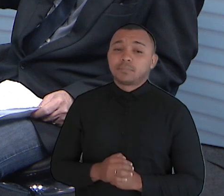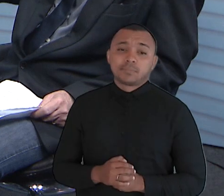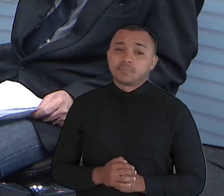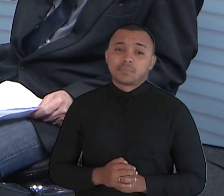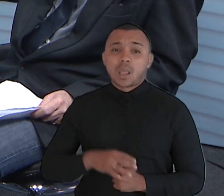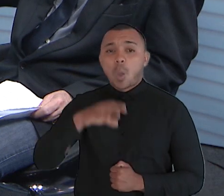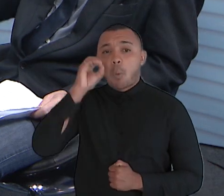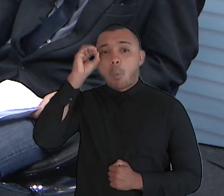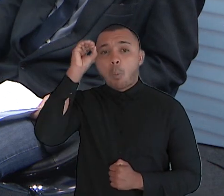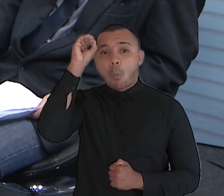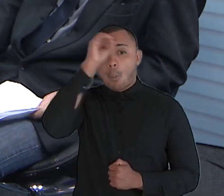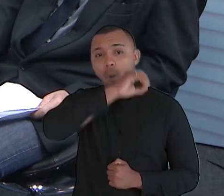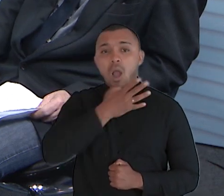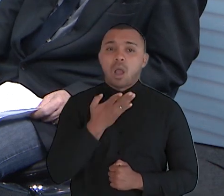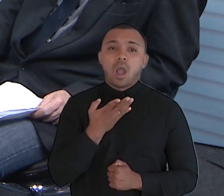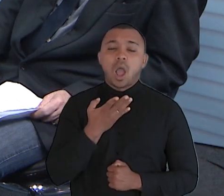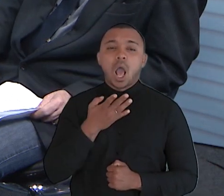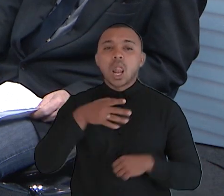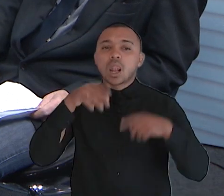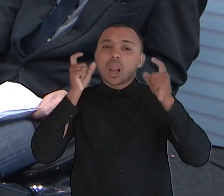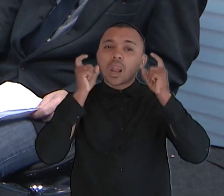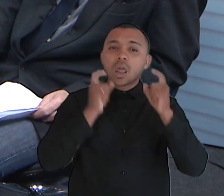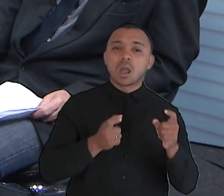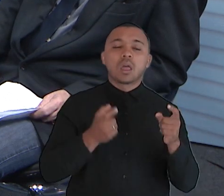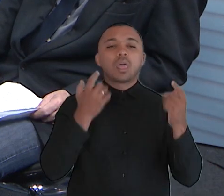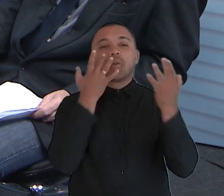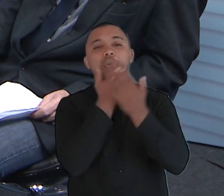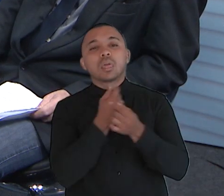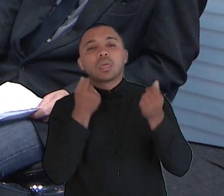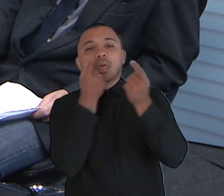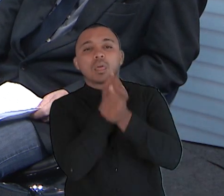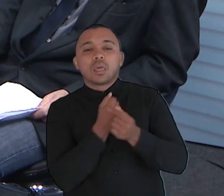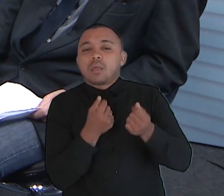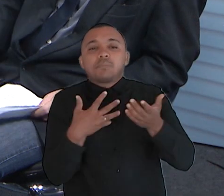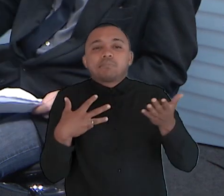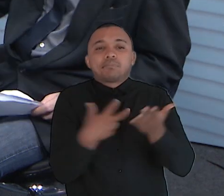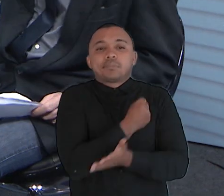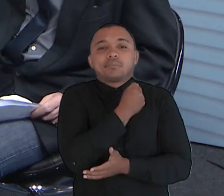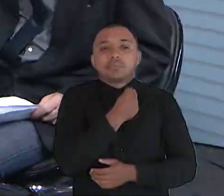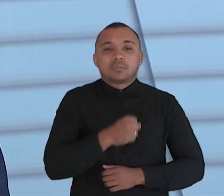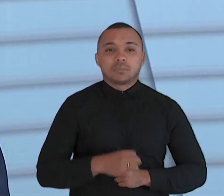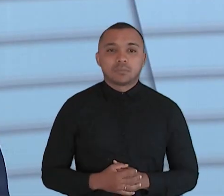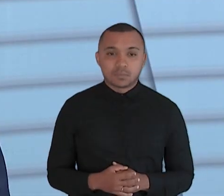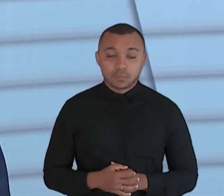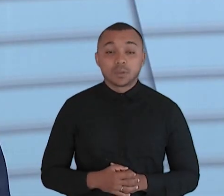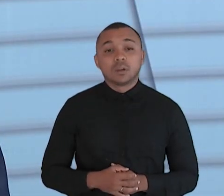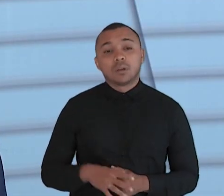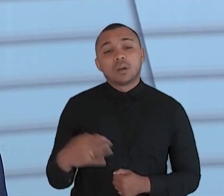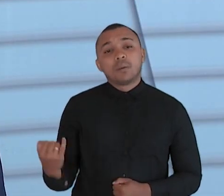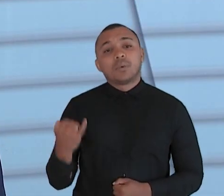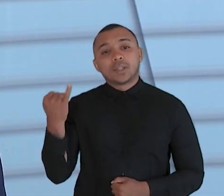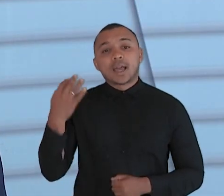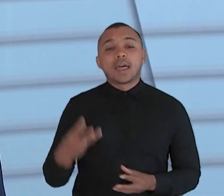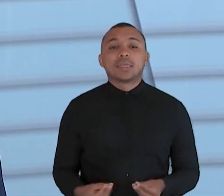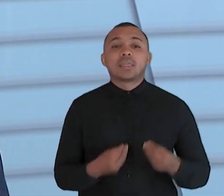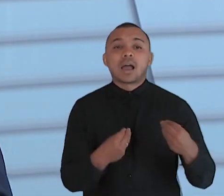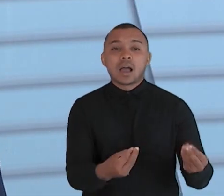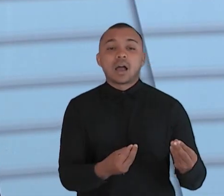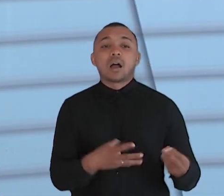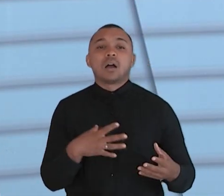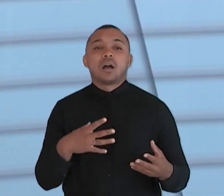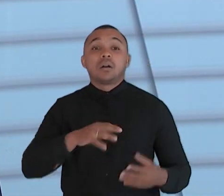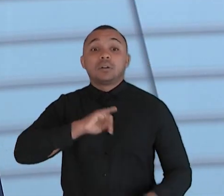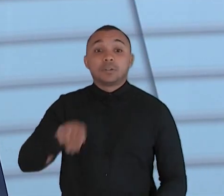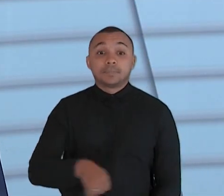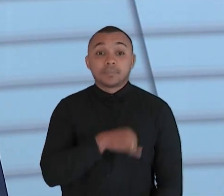é uma caminhada Mas aí acontece que ele não consegue esse emprego, que é importante que a gente tenha essas oportunidades para dar para o jovem. Aí ele vai